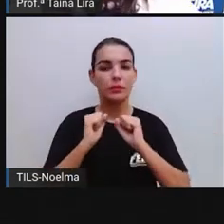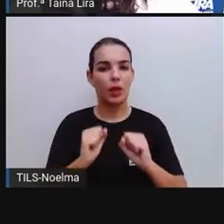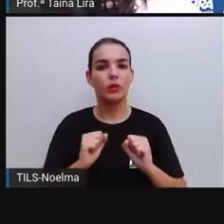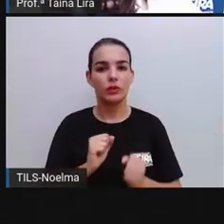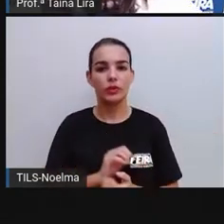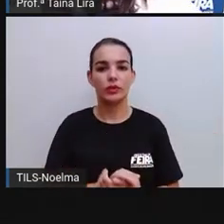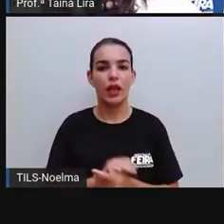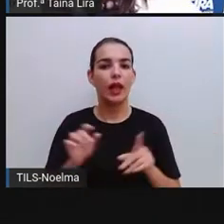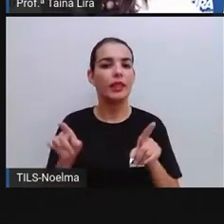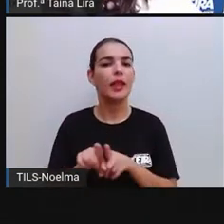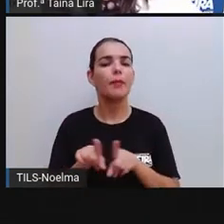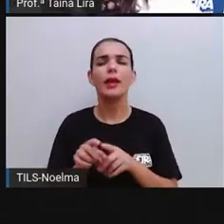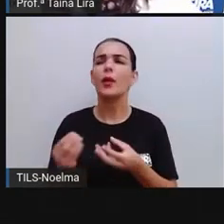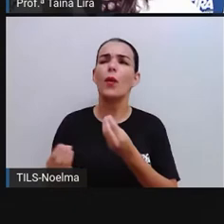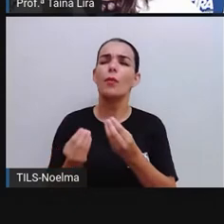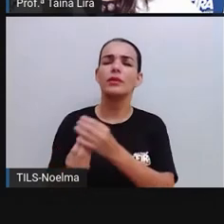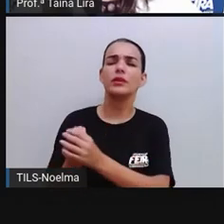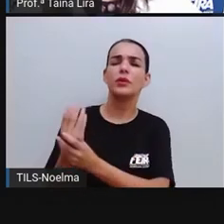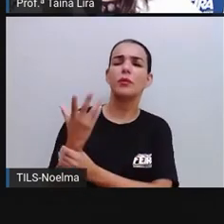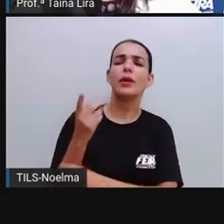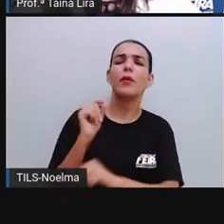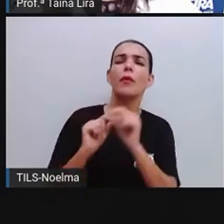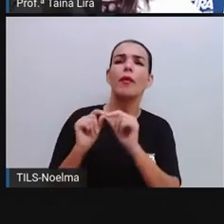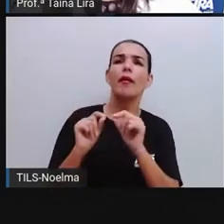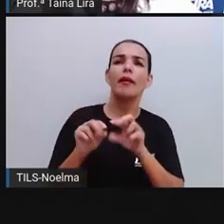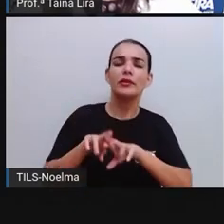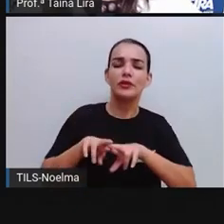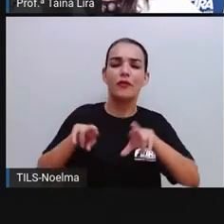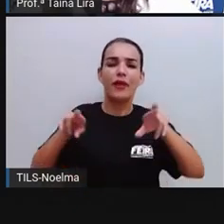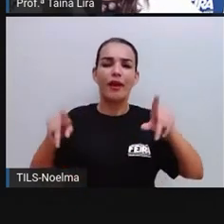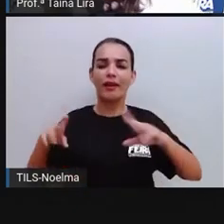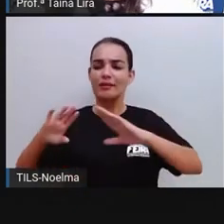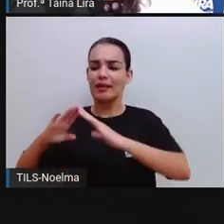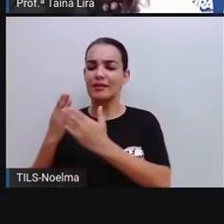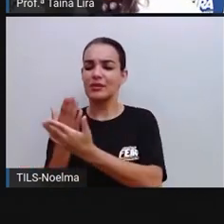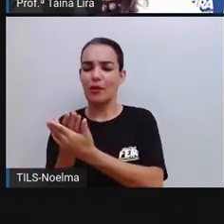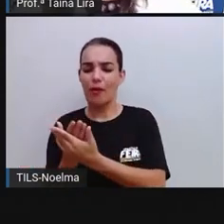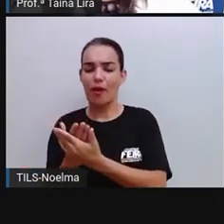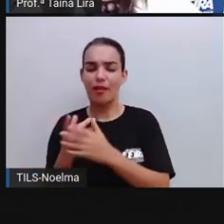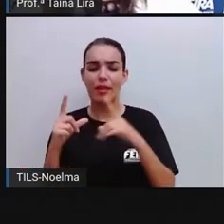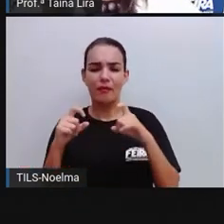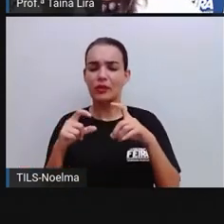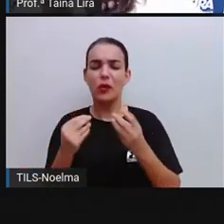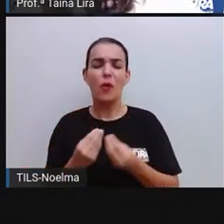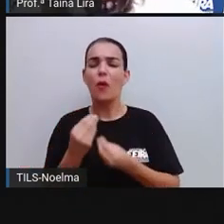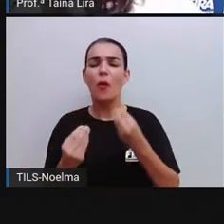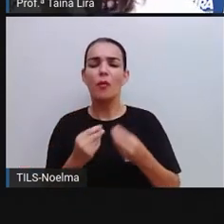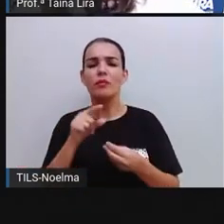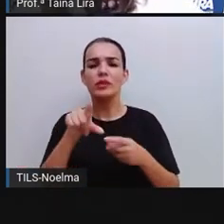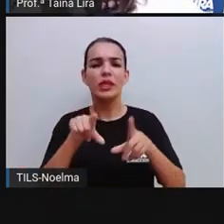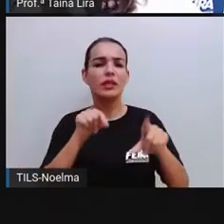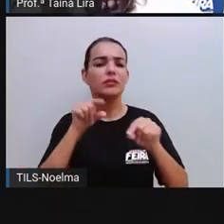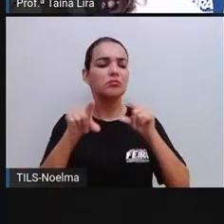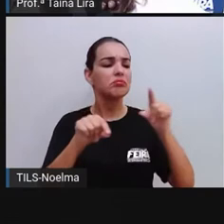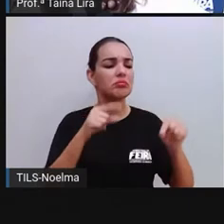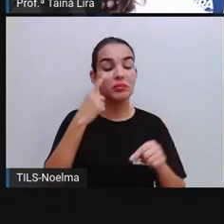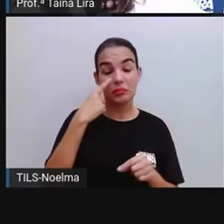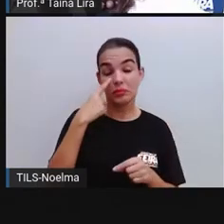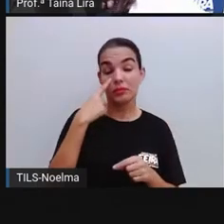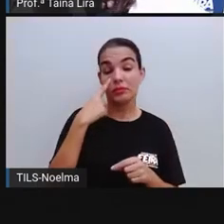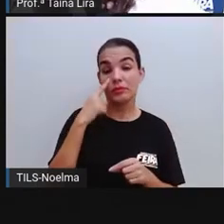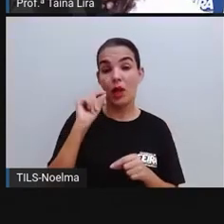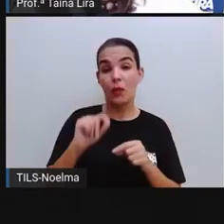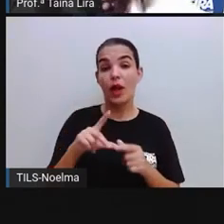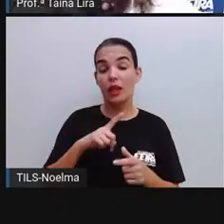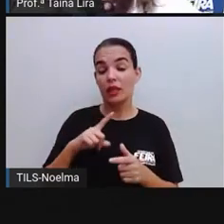como você descobriu aí as diferenças entre as escolas das fotografias? Como é que você fez para ver o